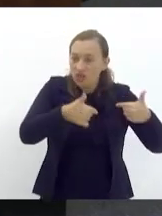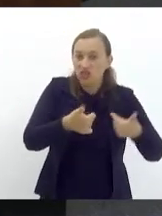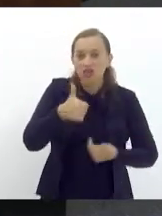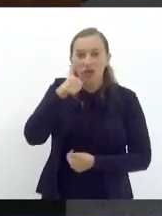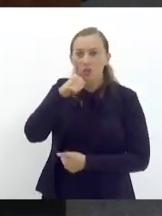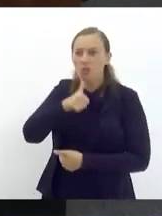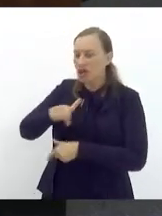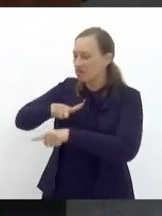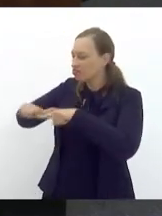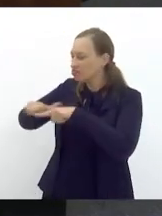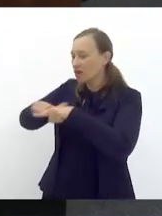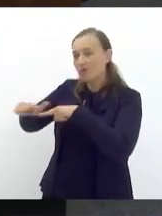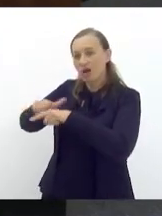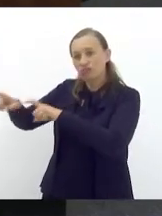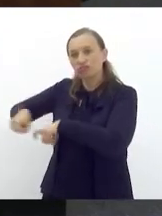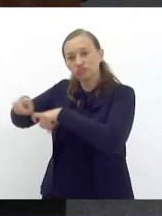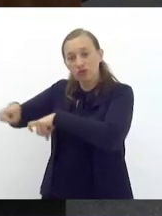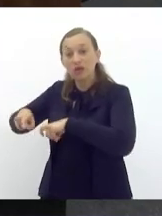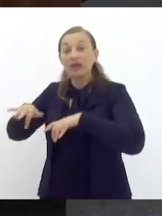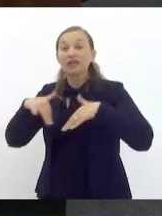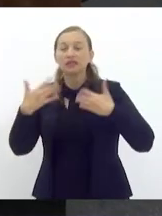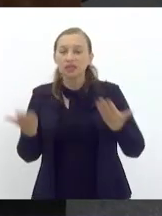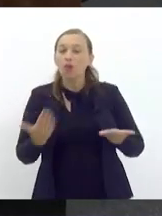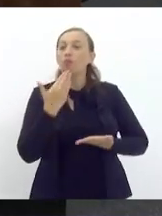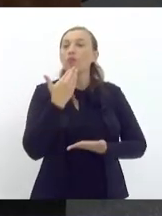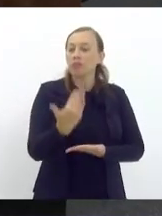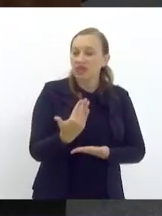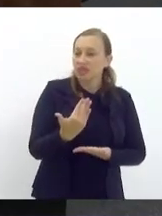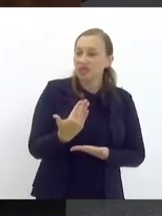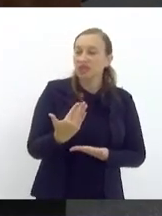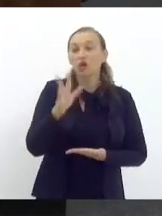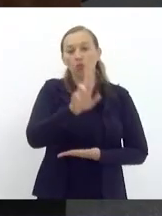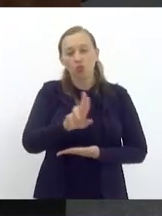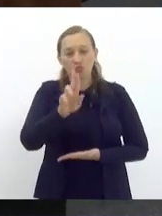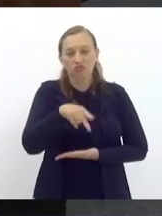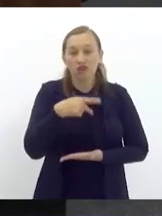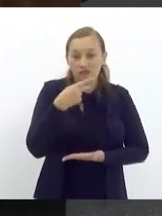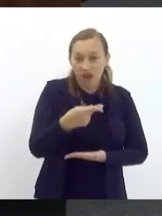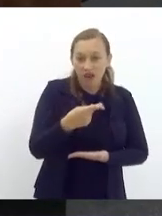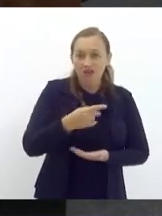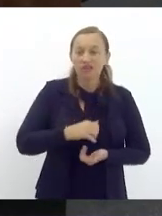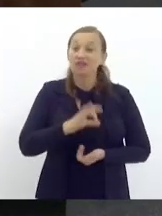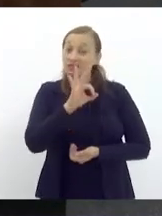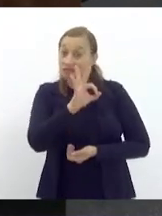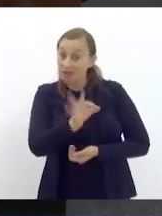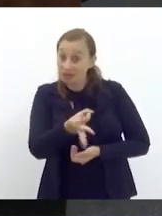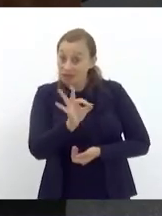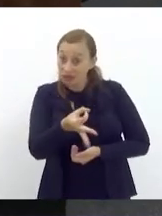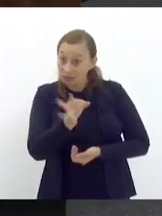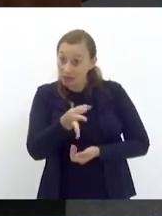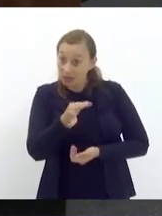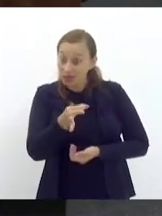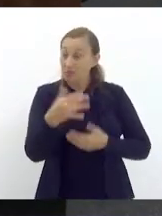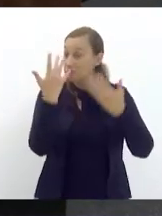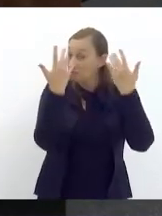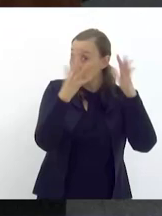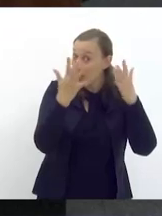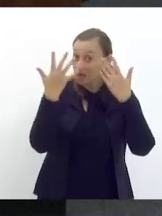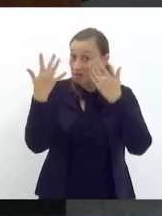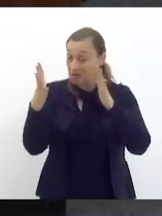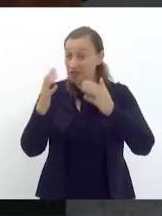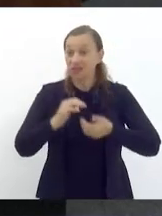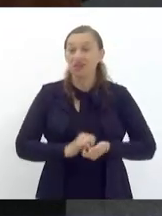no campo então pedi para fazer uso da palavra exatamente para parabenizar